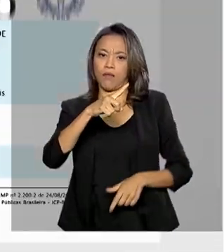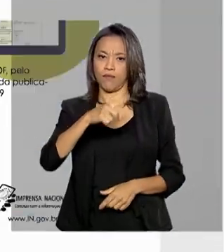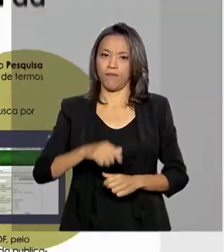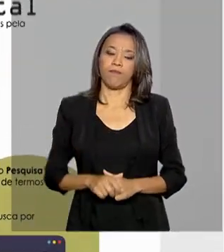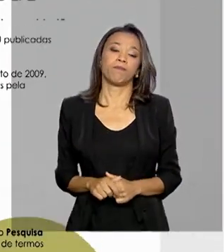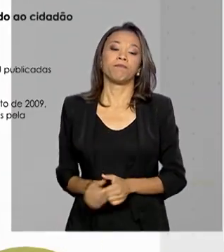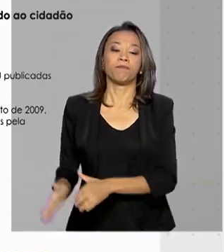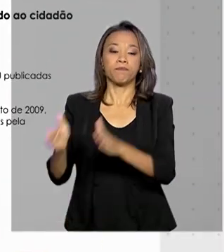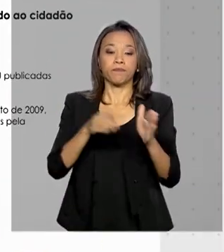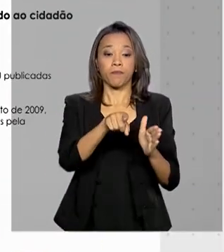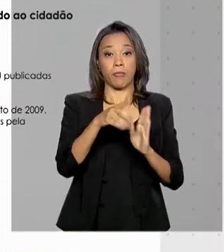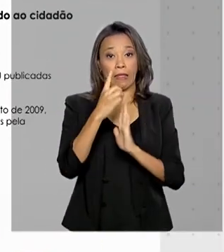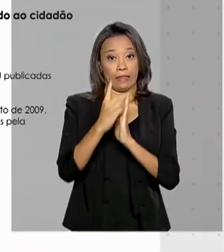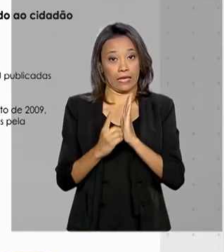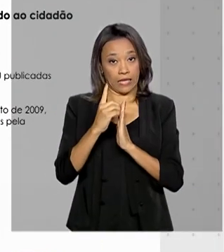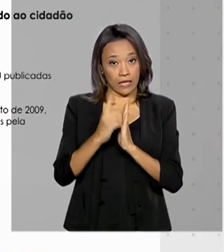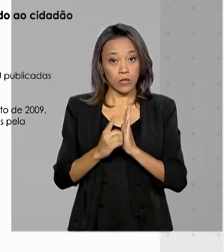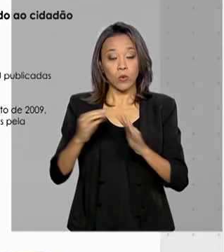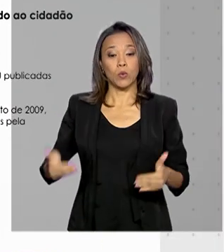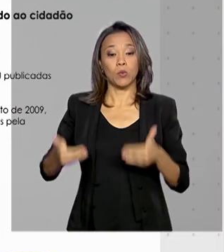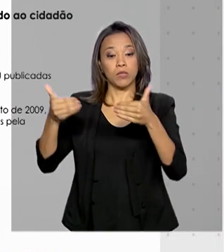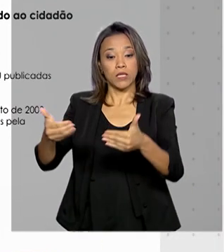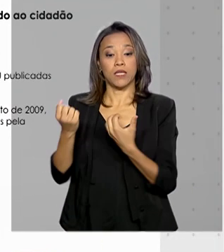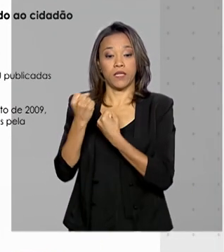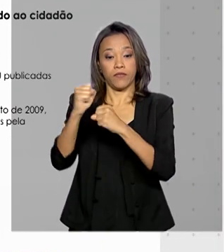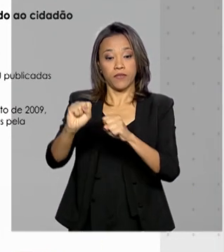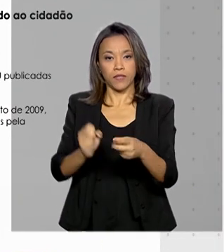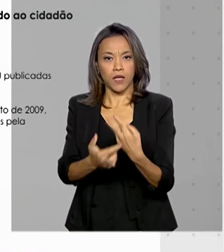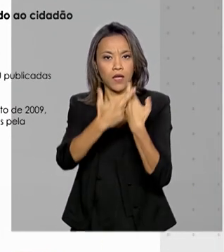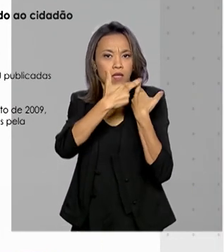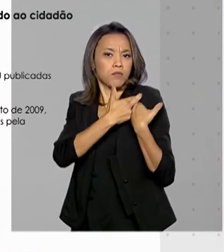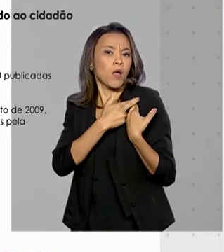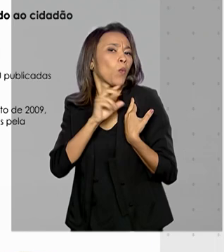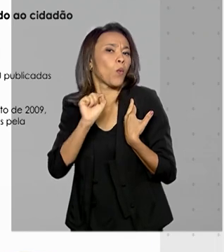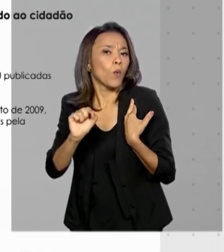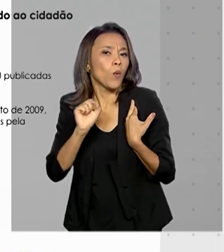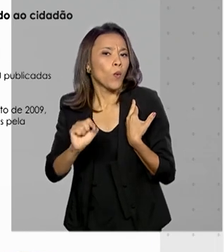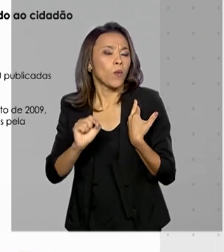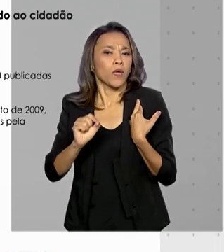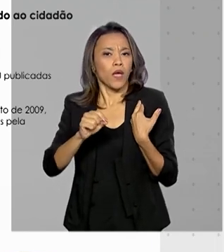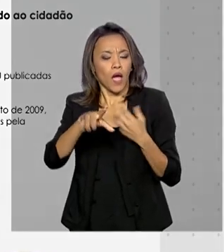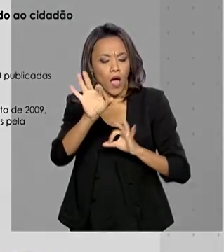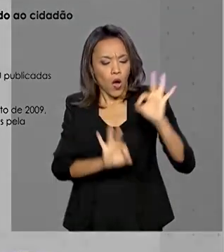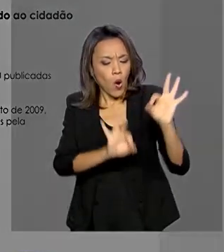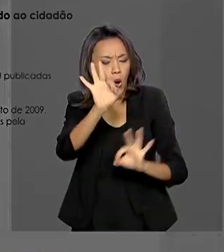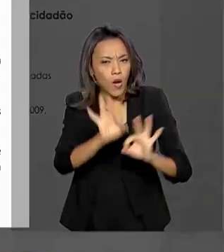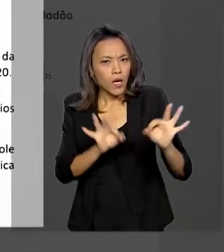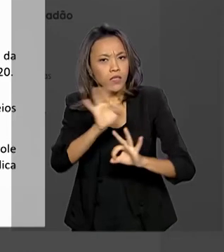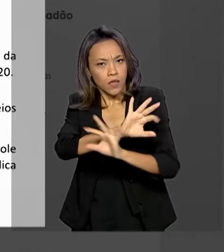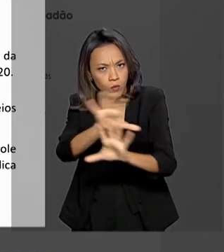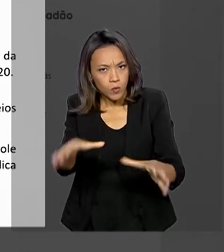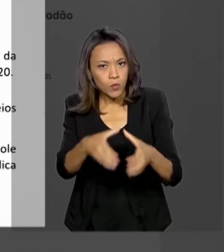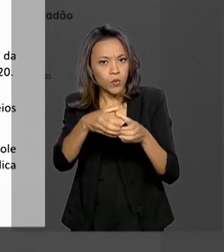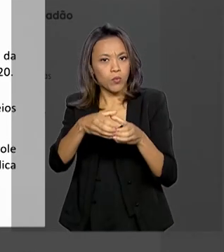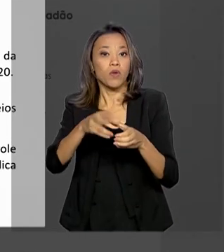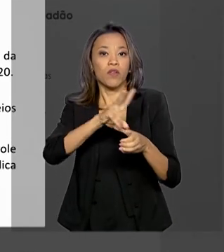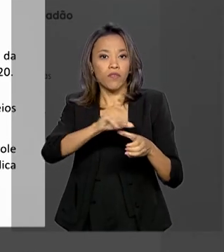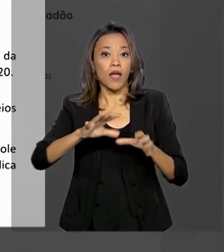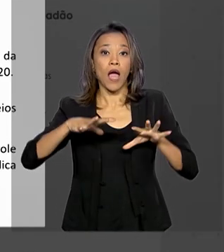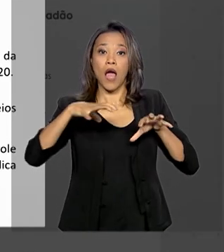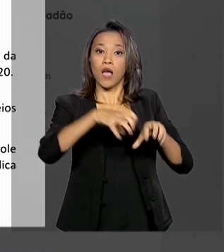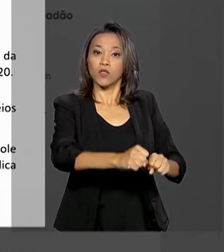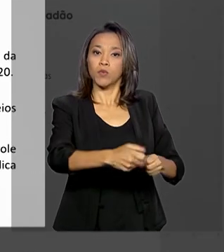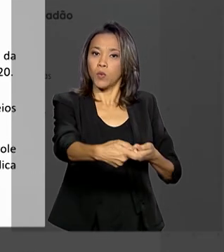Com o decreto, Ministério da Defesa vai ficar responsável por definir o comando da operação e vai assumir o controle dos